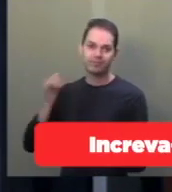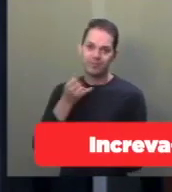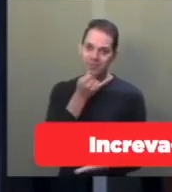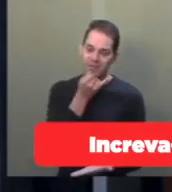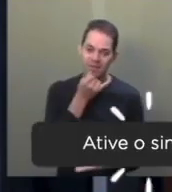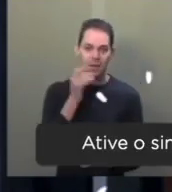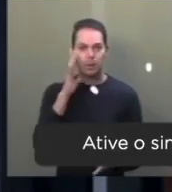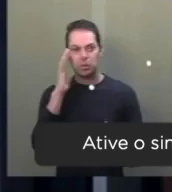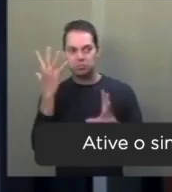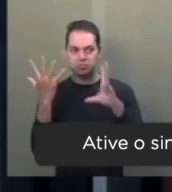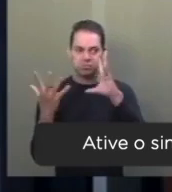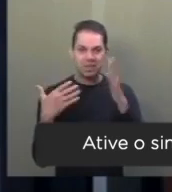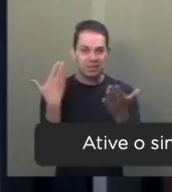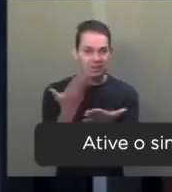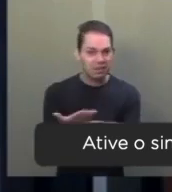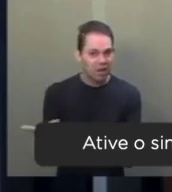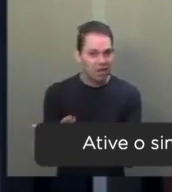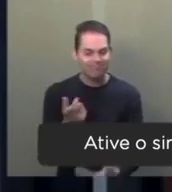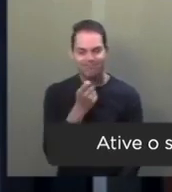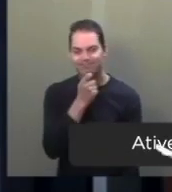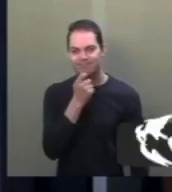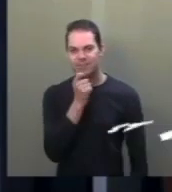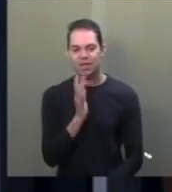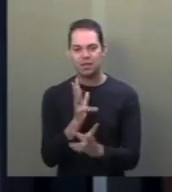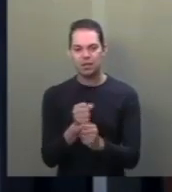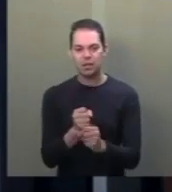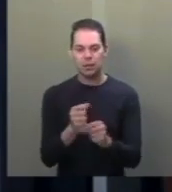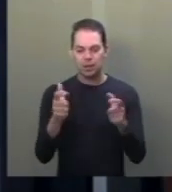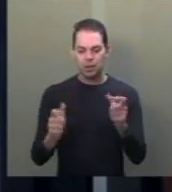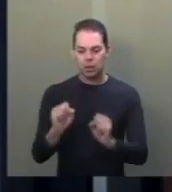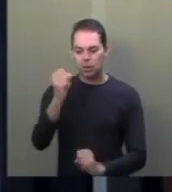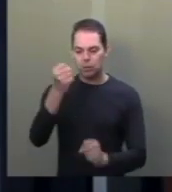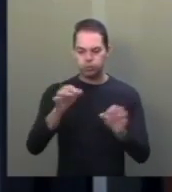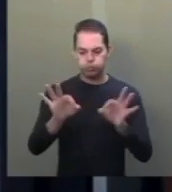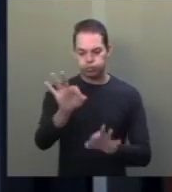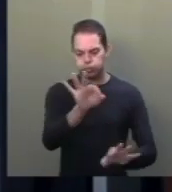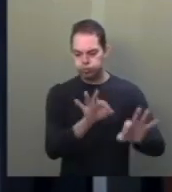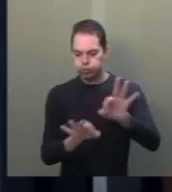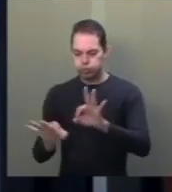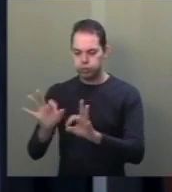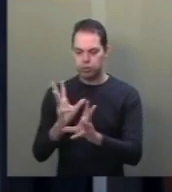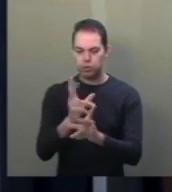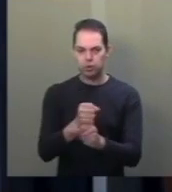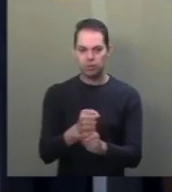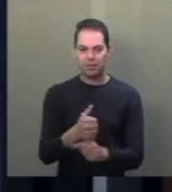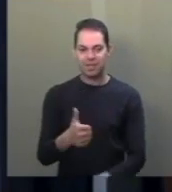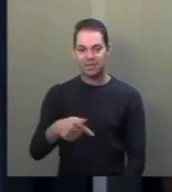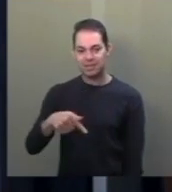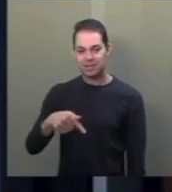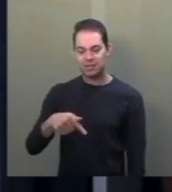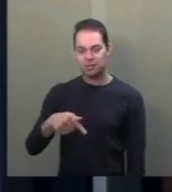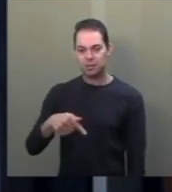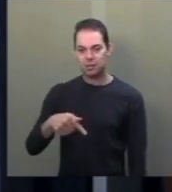providências não foram adotadas. Temos 17 refinarias, ou tínhamos 17 refinarias.